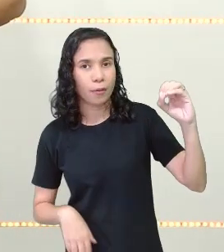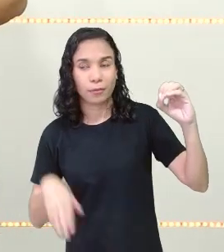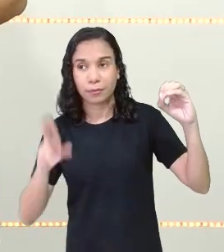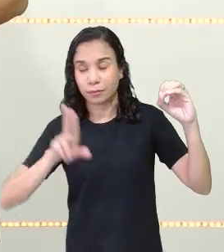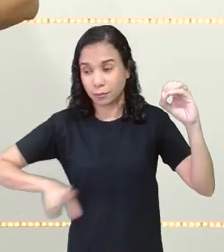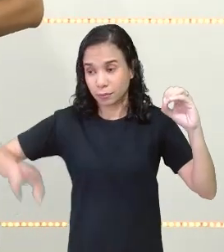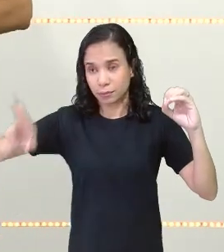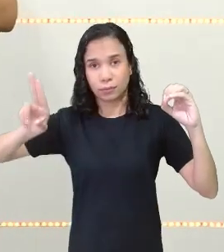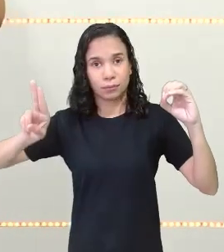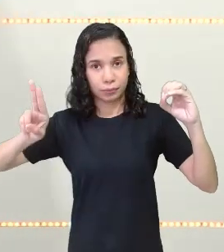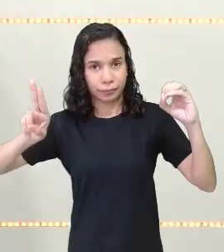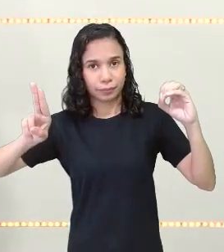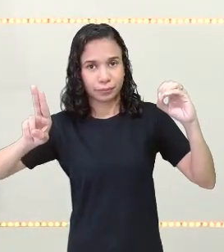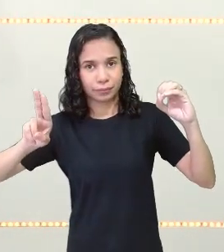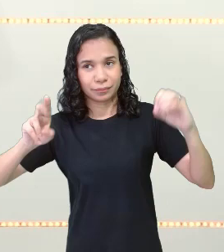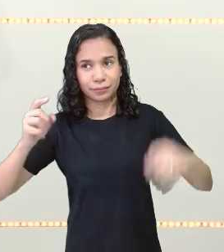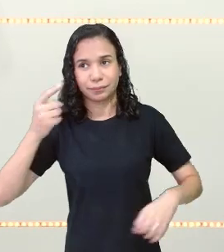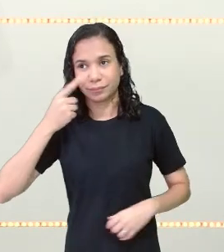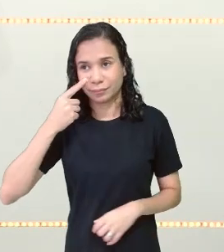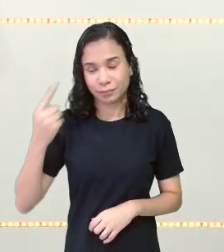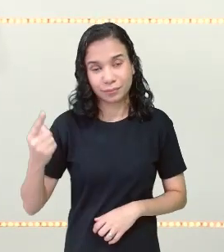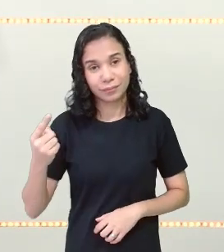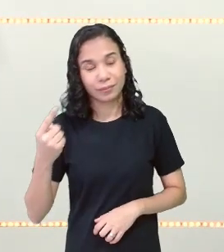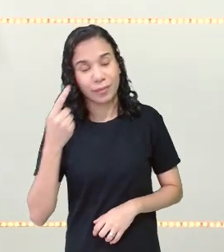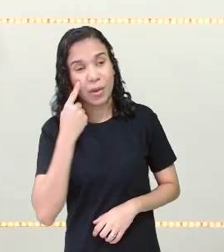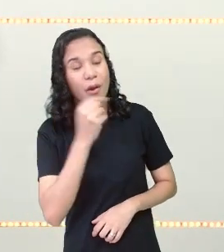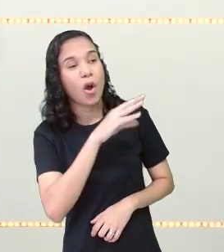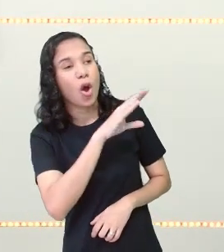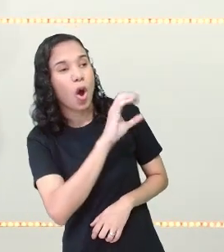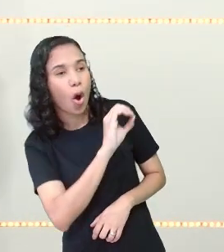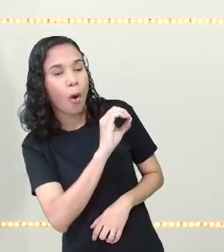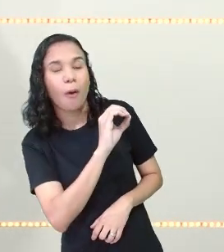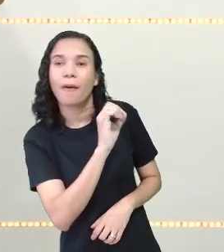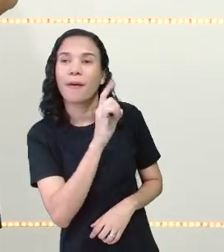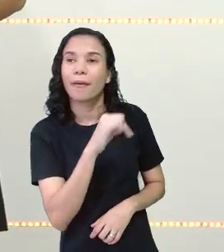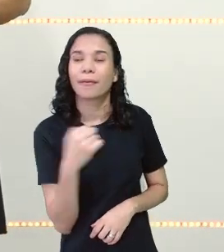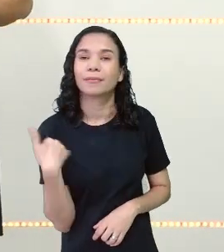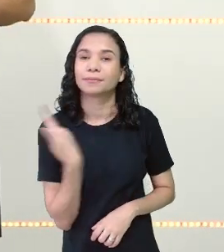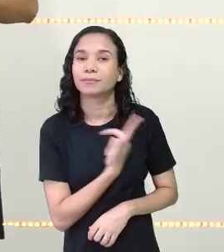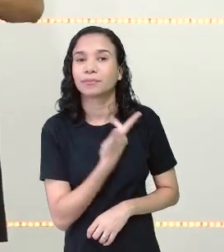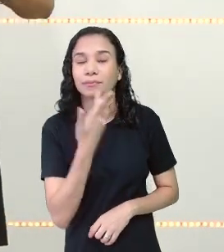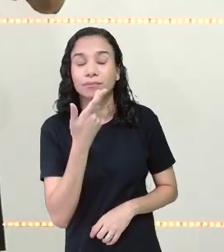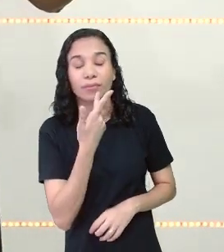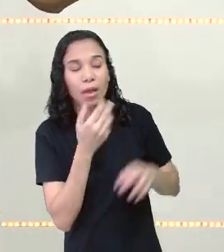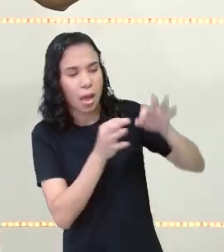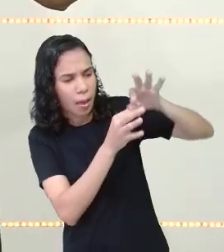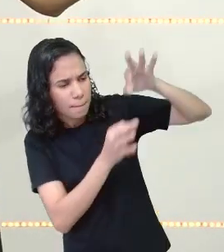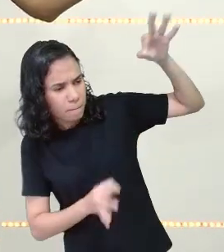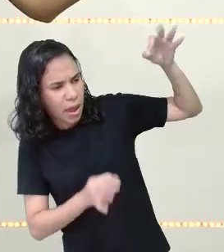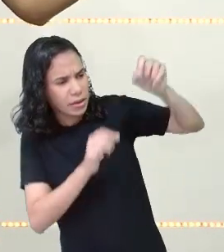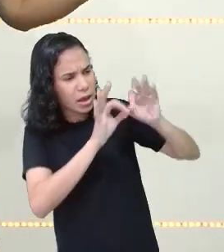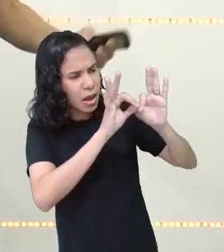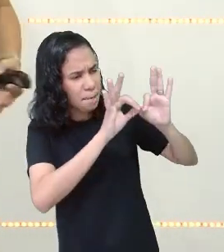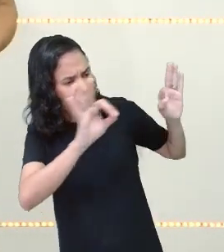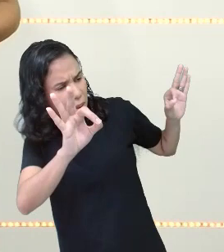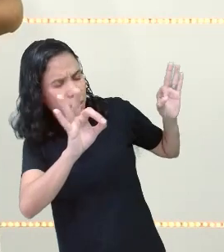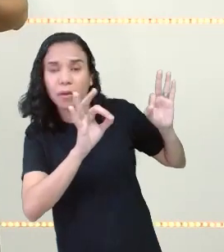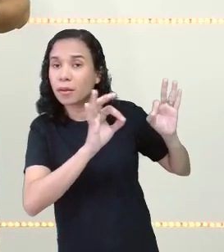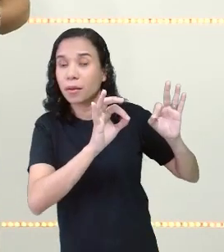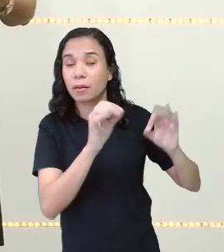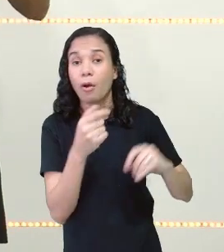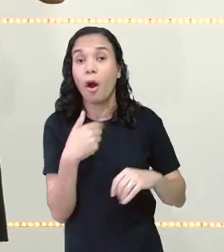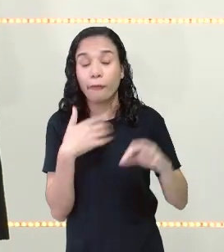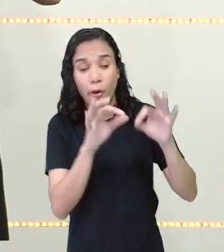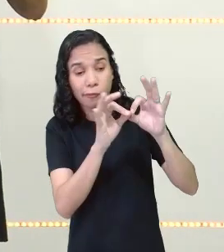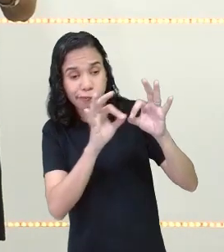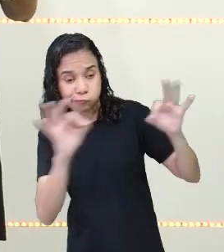e a vogal U. Olha só. Com O, comprimento, é o ato de medir alguma coisa. Então, eu